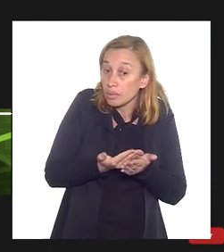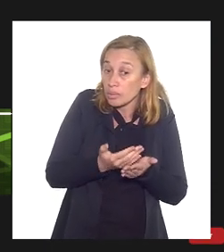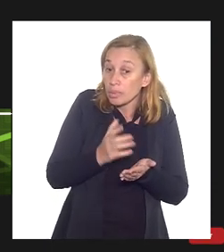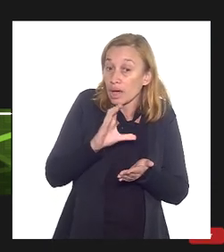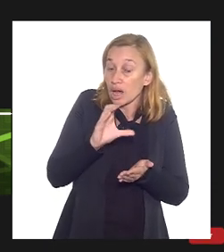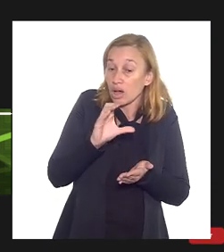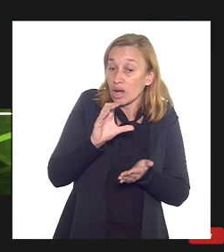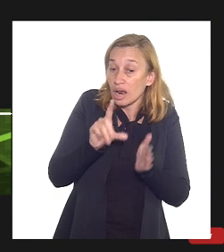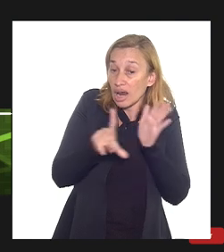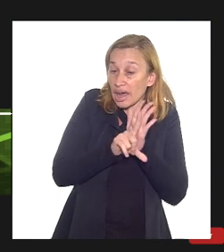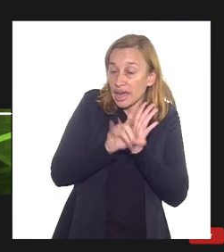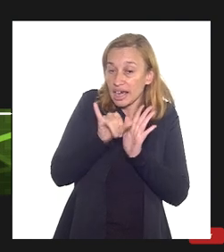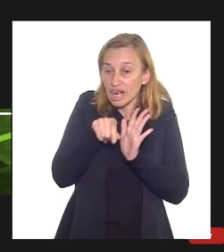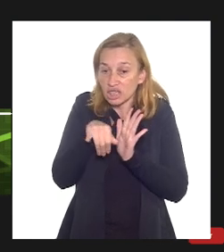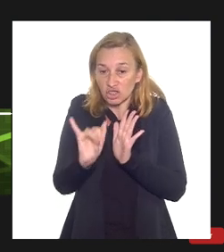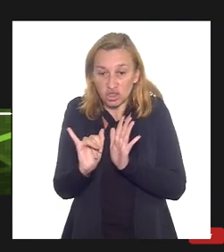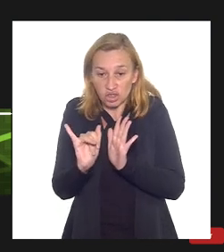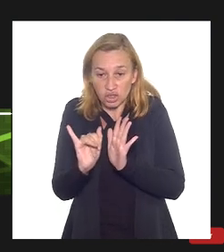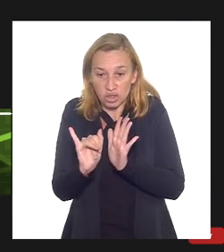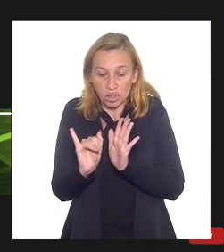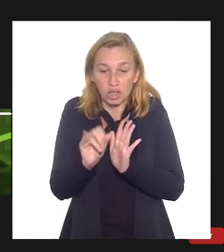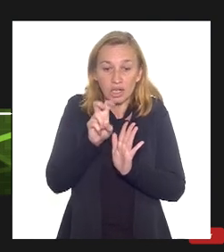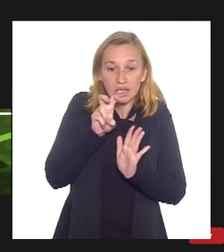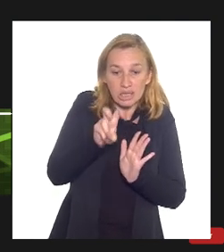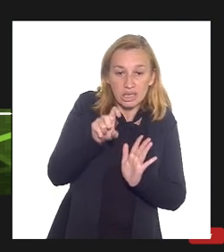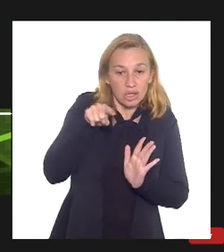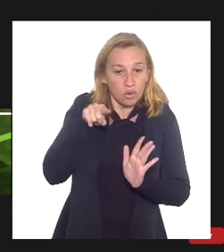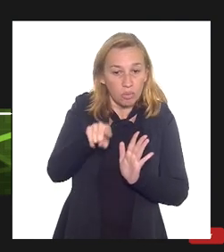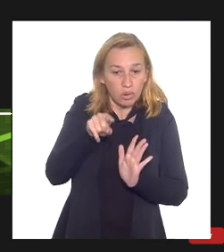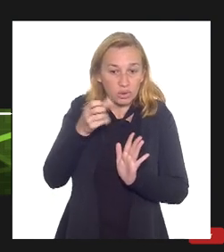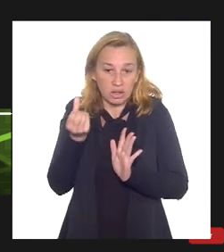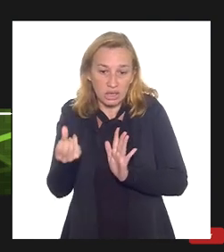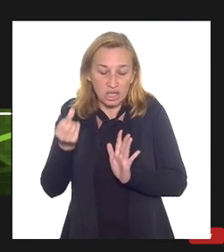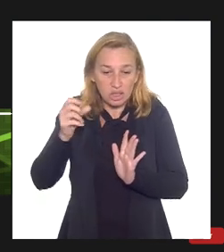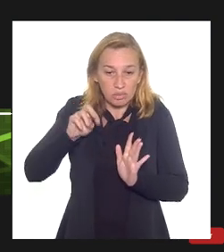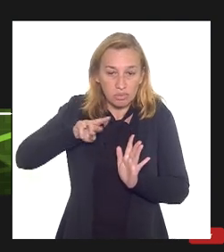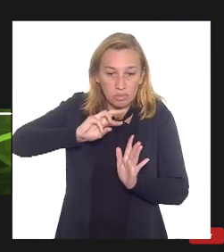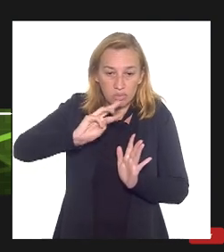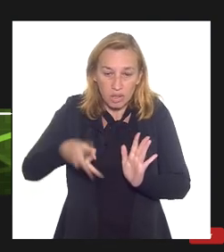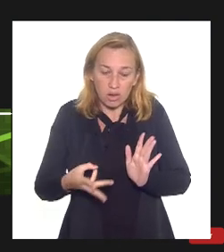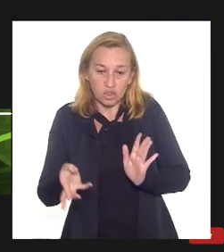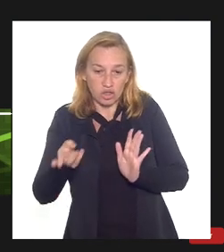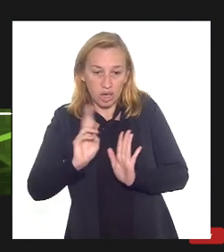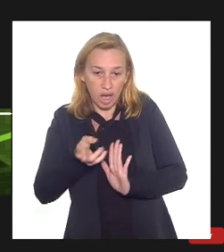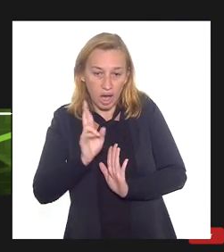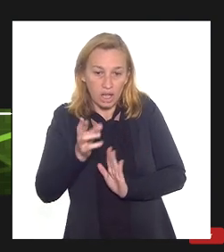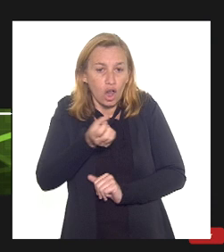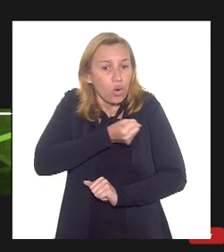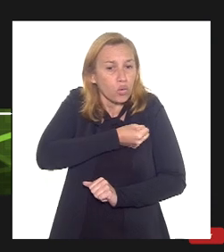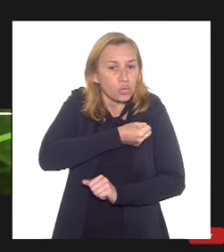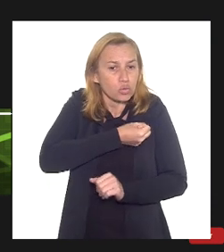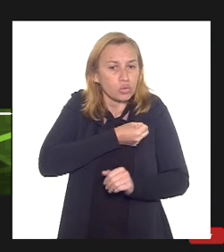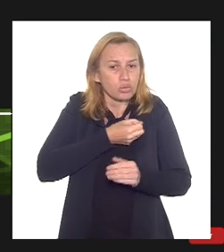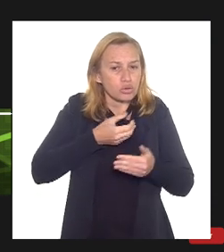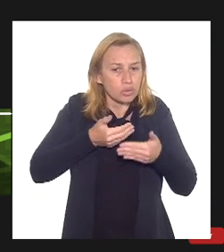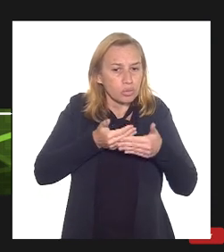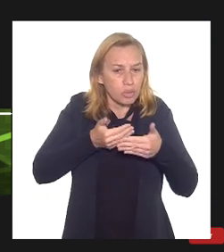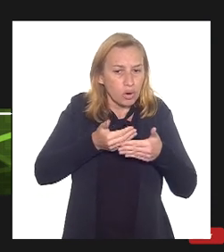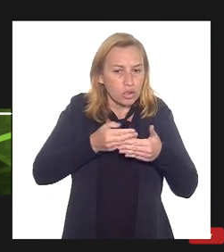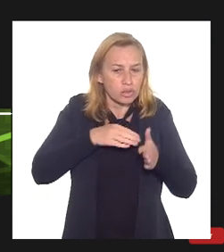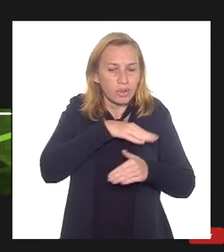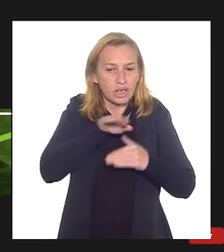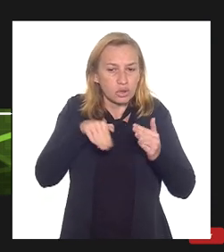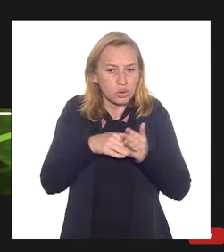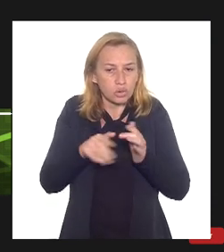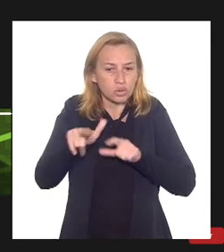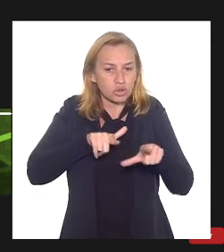na ordem de 5,6 bilhões de reais número muito próximo a todos os